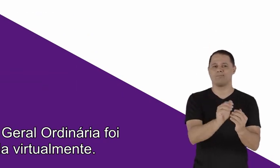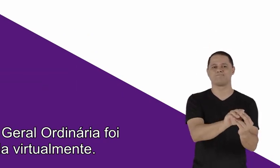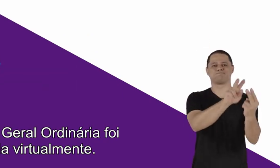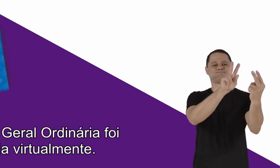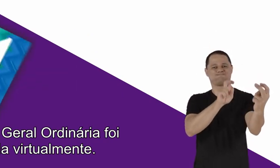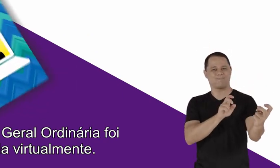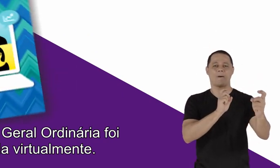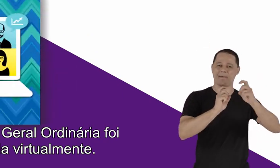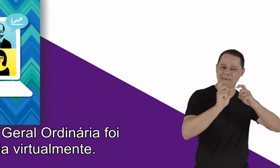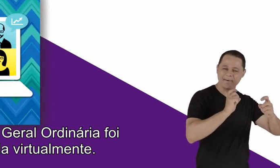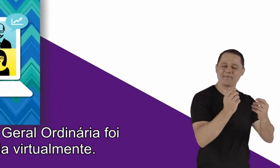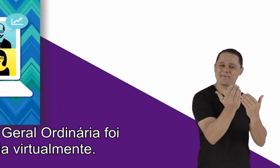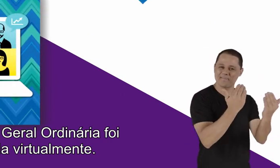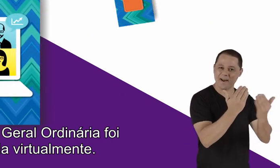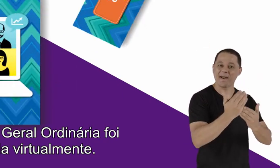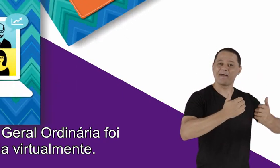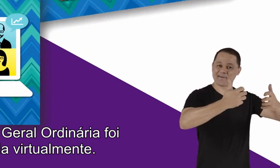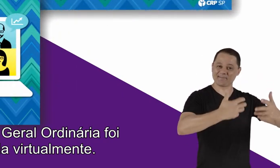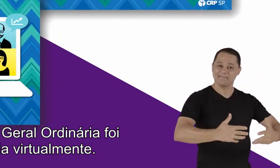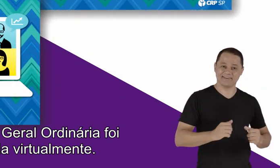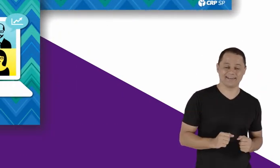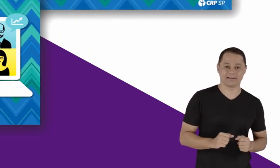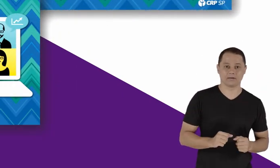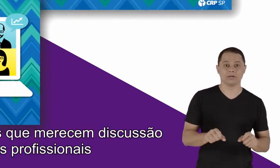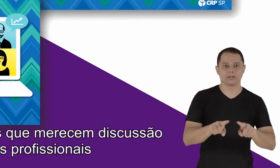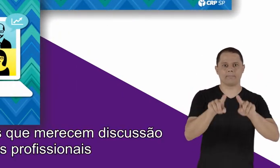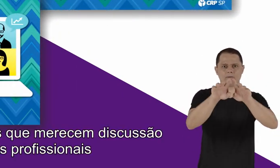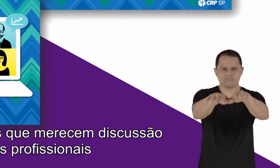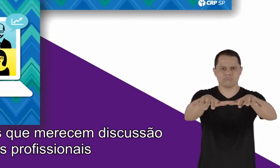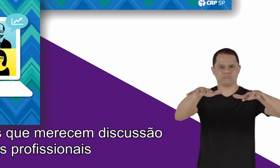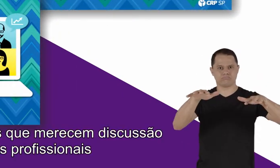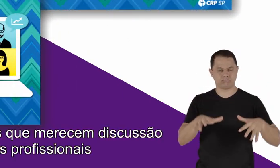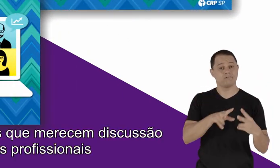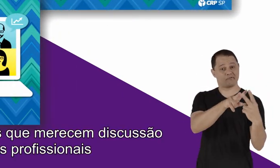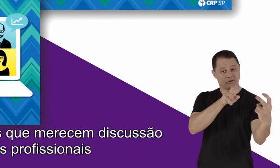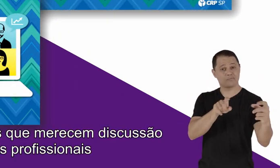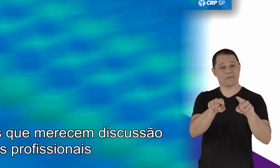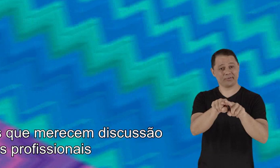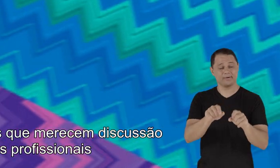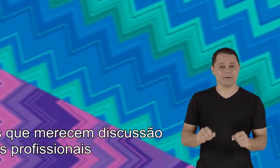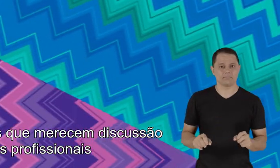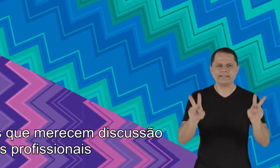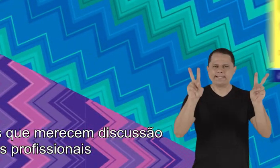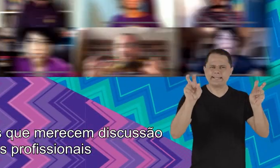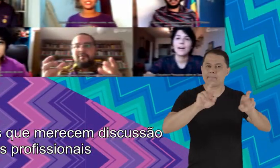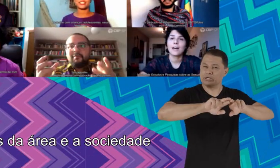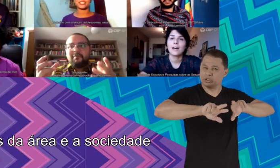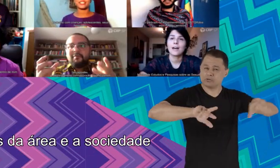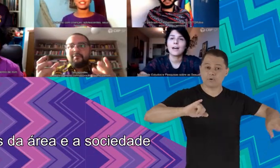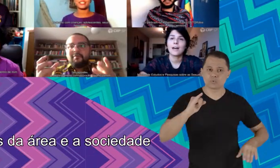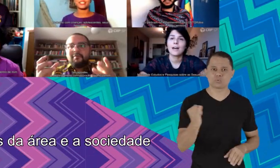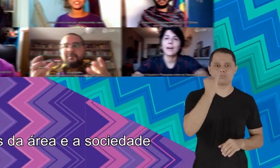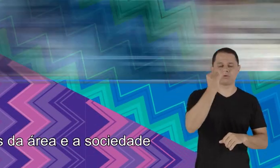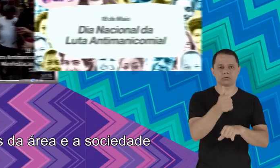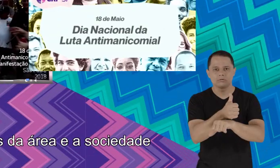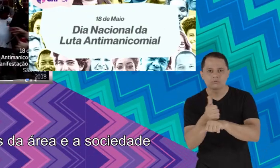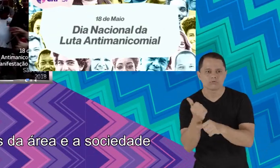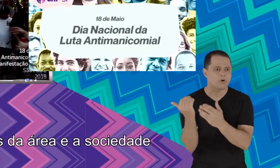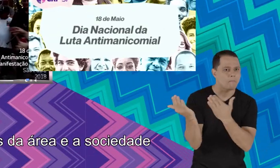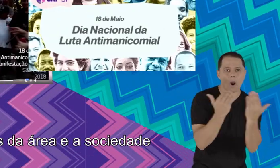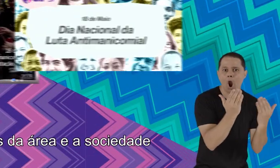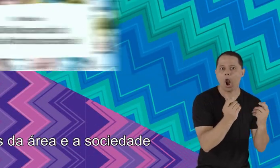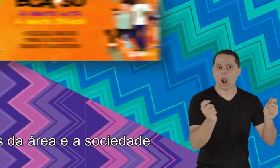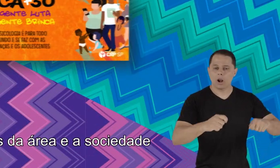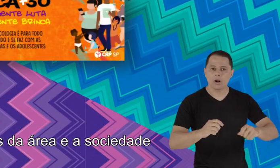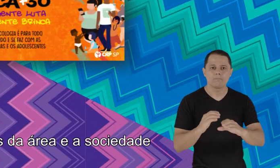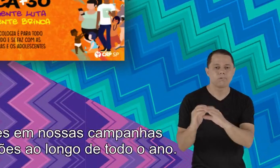Ordinária foi realizada virtualmente. Temas importantes que merecem discussão entre as profissionais e os profissionais da área e